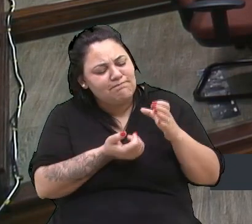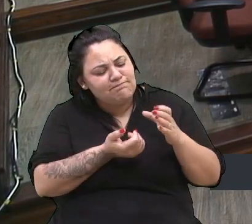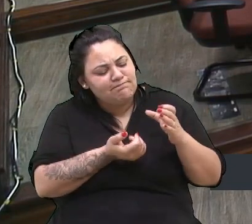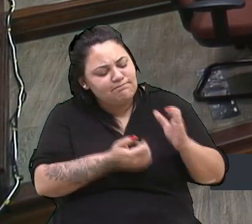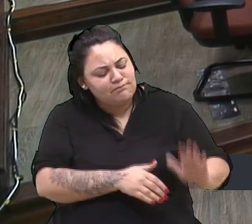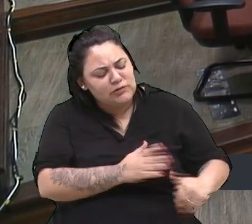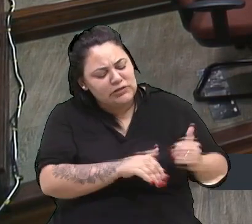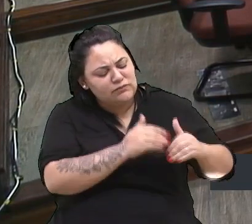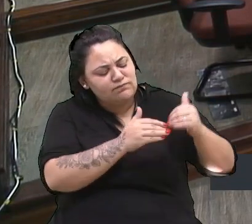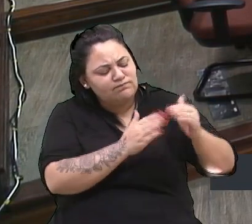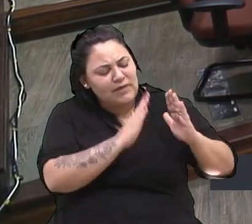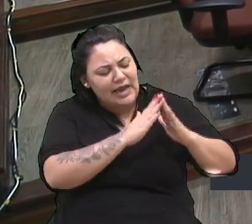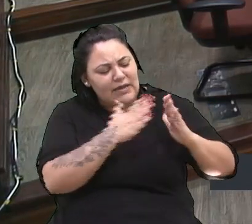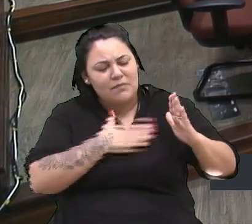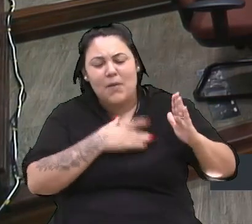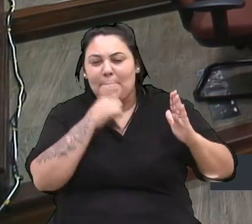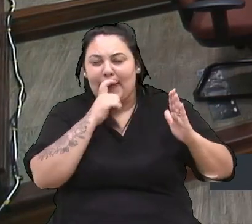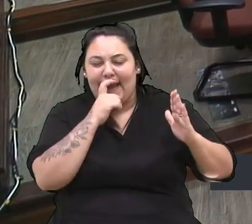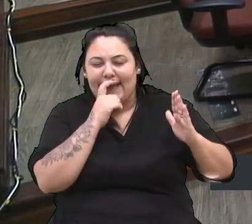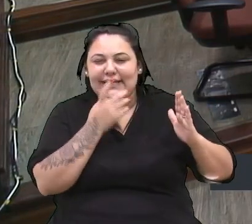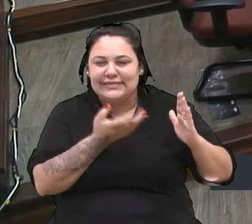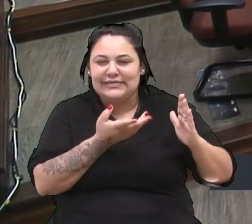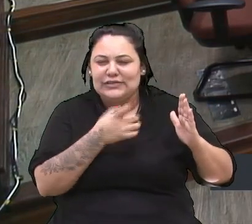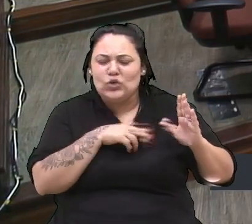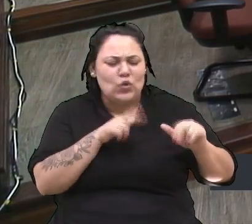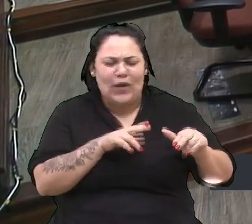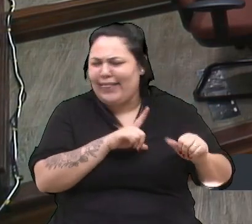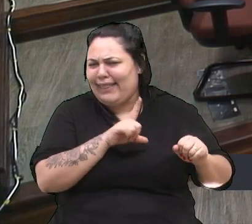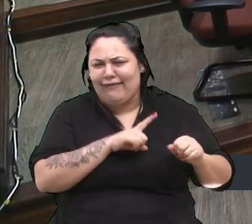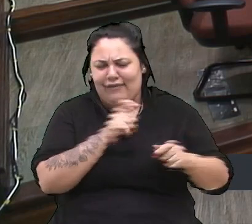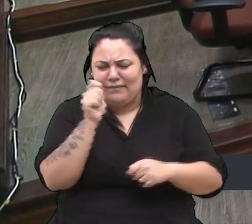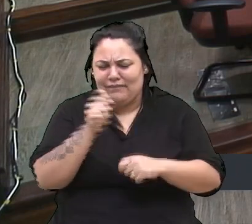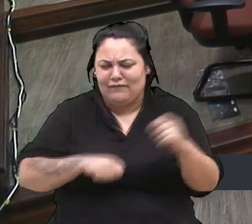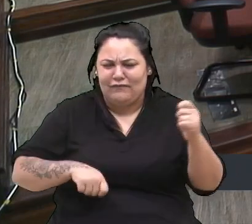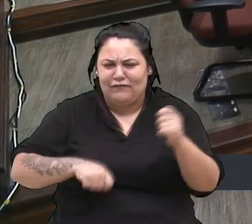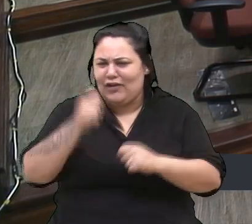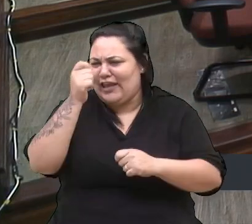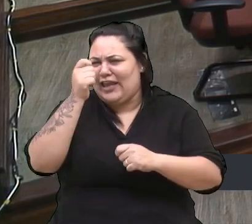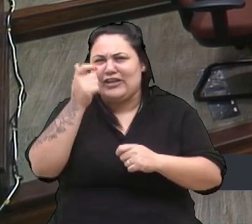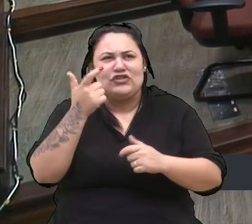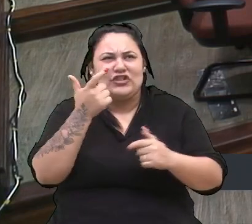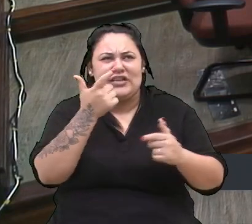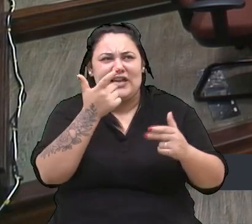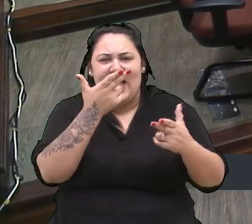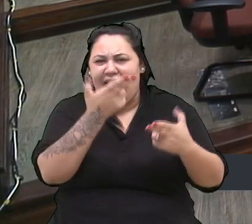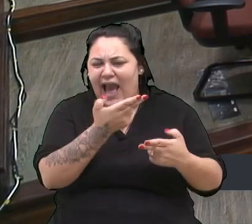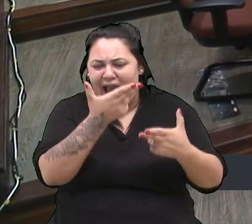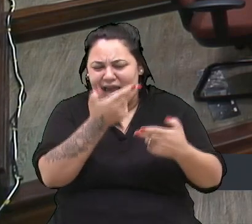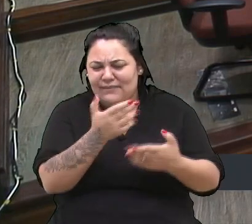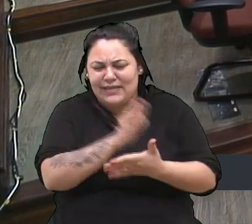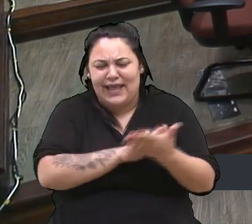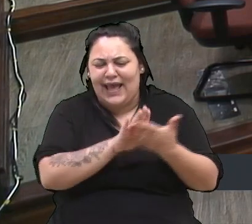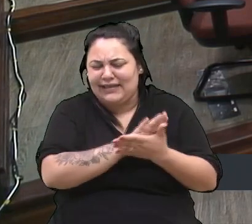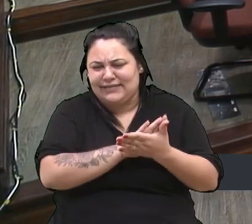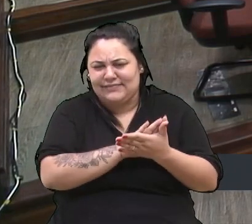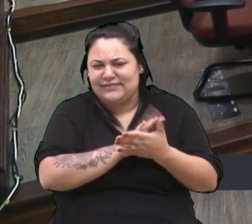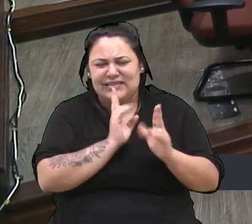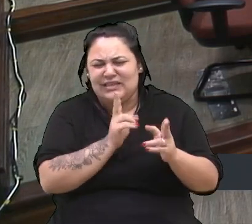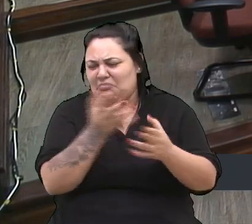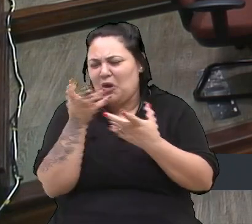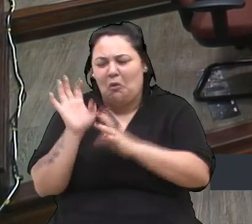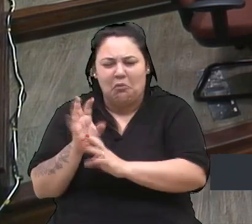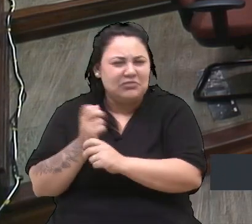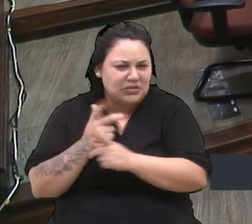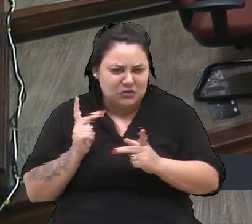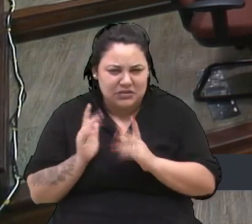meu pai, a gente nunca teve foguete, nem arma, nem nada, sempre foi muito crítico a isso. Então,